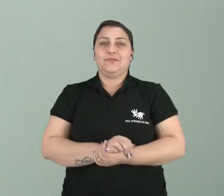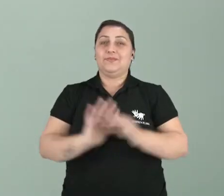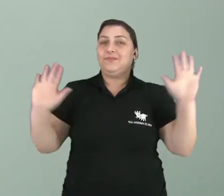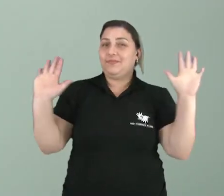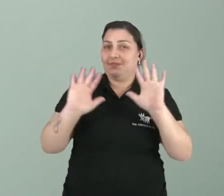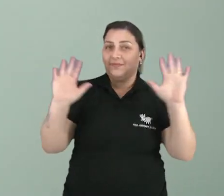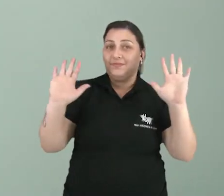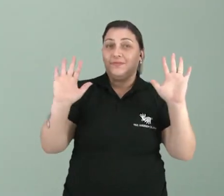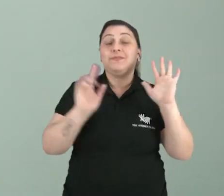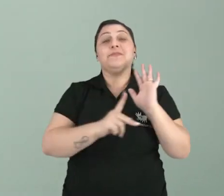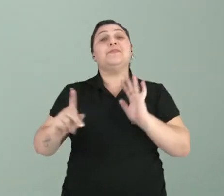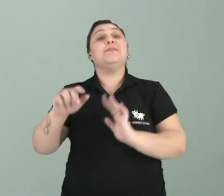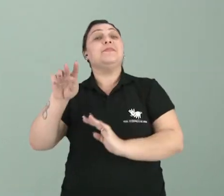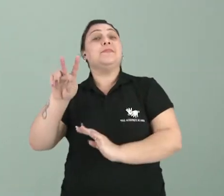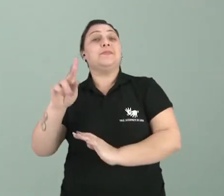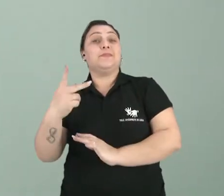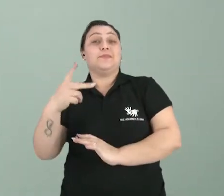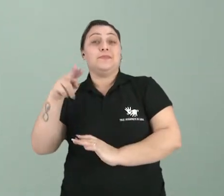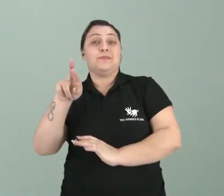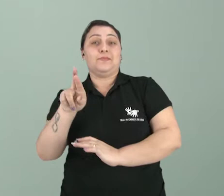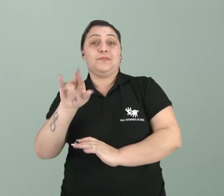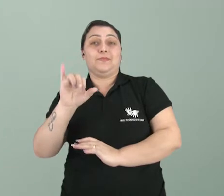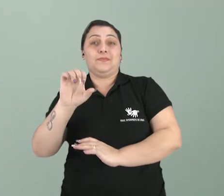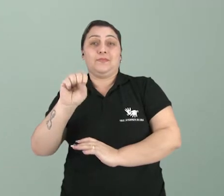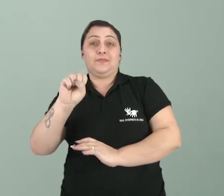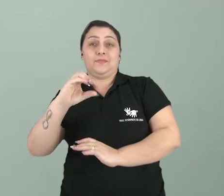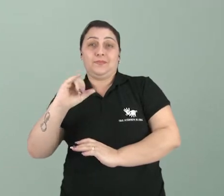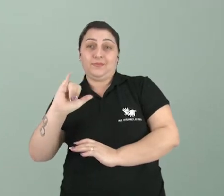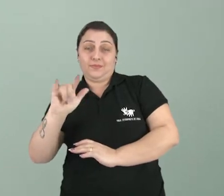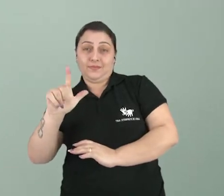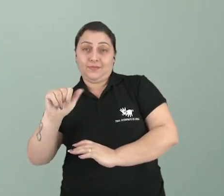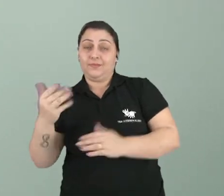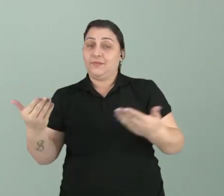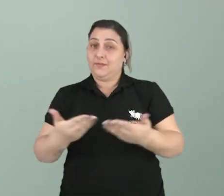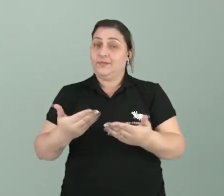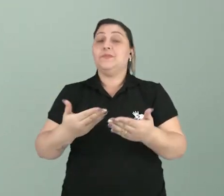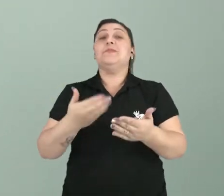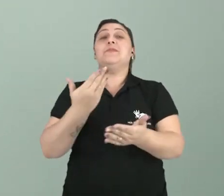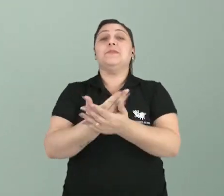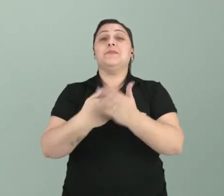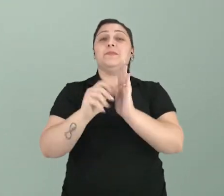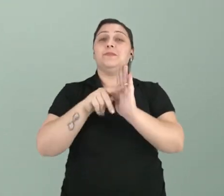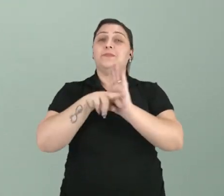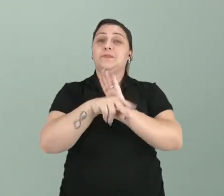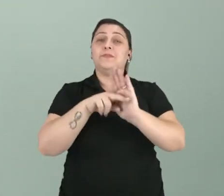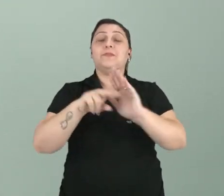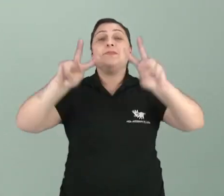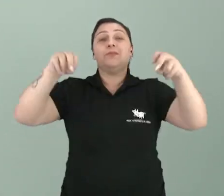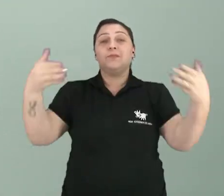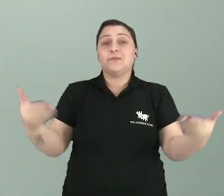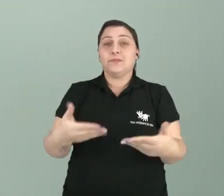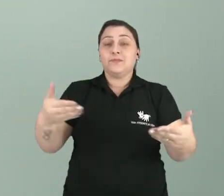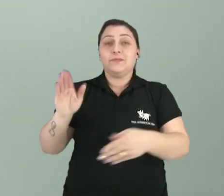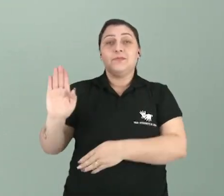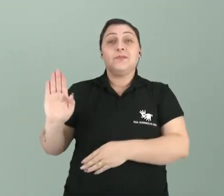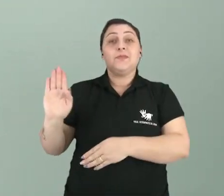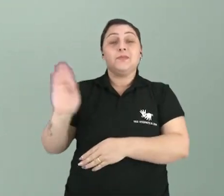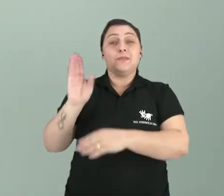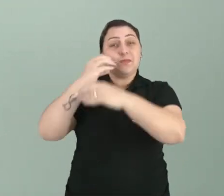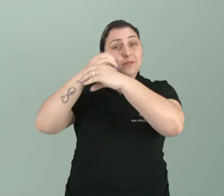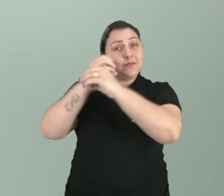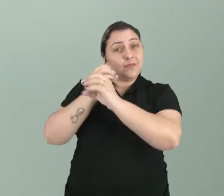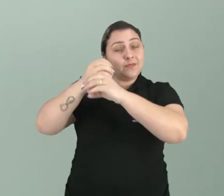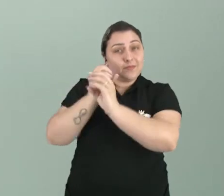Olá, eu sou a professora Priscila e hoje nós teremos mais uma aula de biologia. O nosso tema de hoje será a